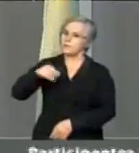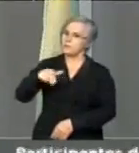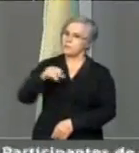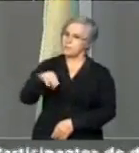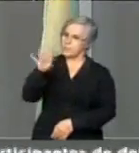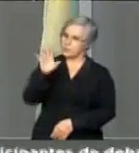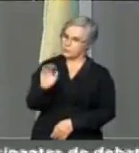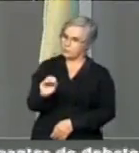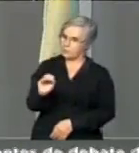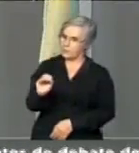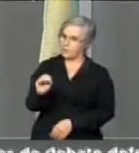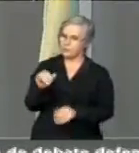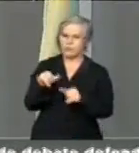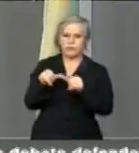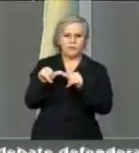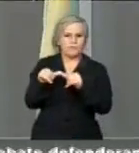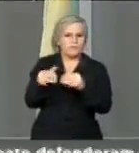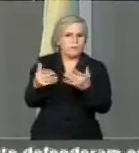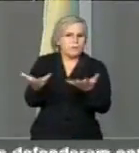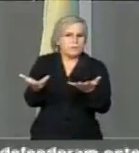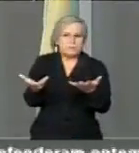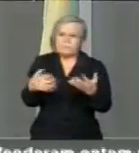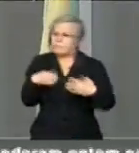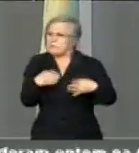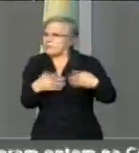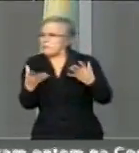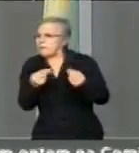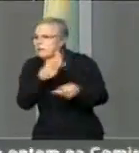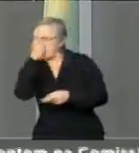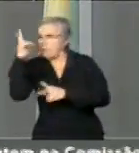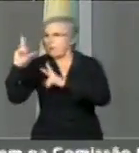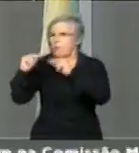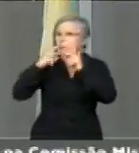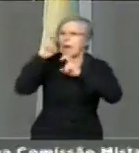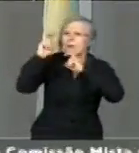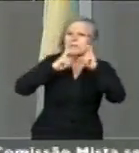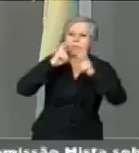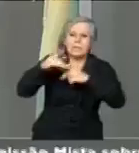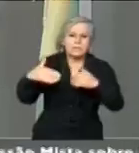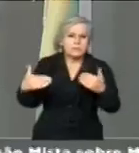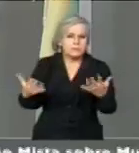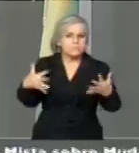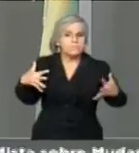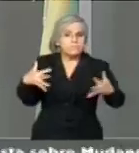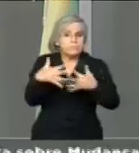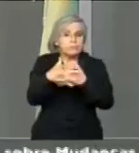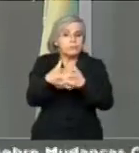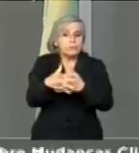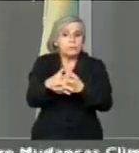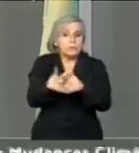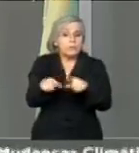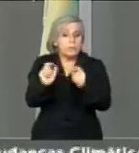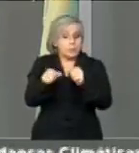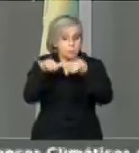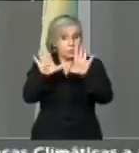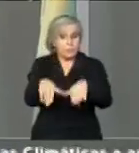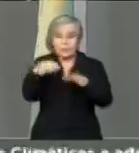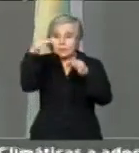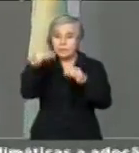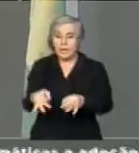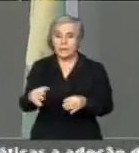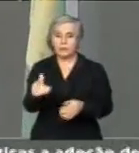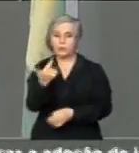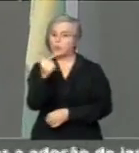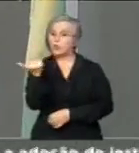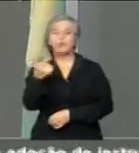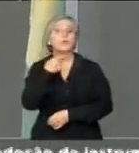bastante injuriado com tanta gente gritando ao mesmo tempo. O que prevaleceu é o correto. Não é a